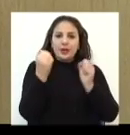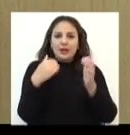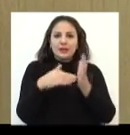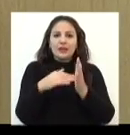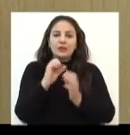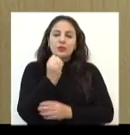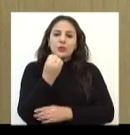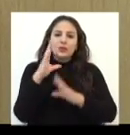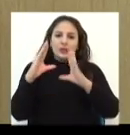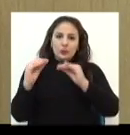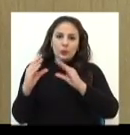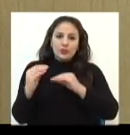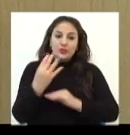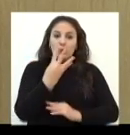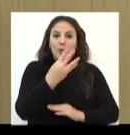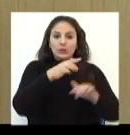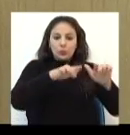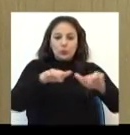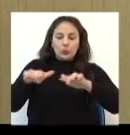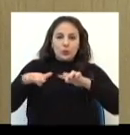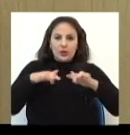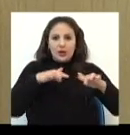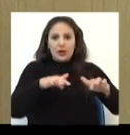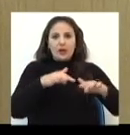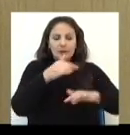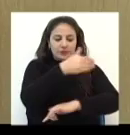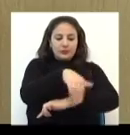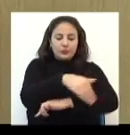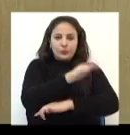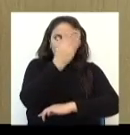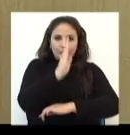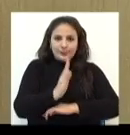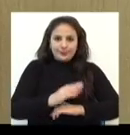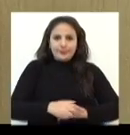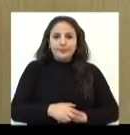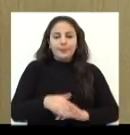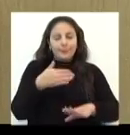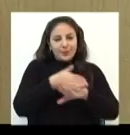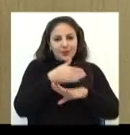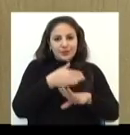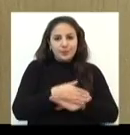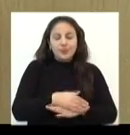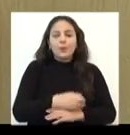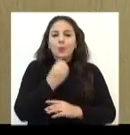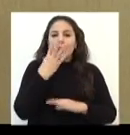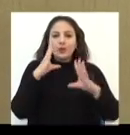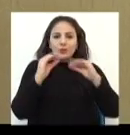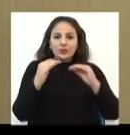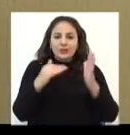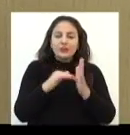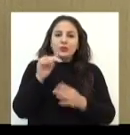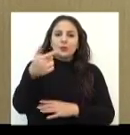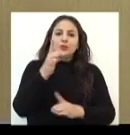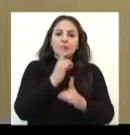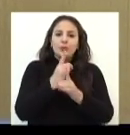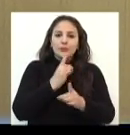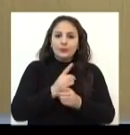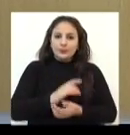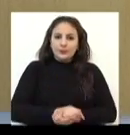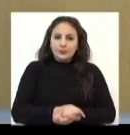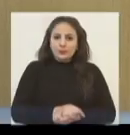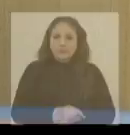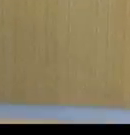8 da noite, em quatro pontos da Avenida Brasil. Participe! Uma boa noite e até a nossa próxima